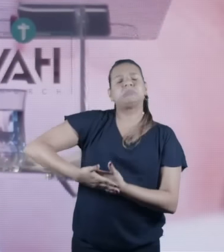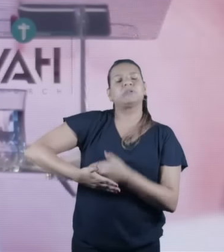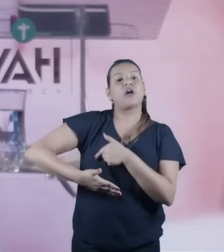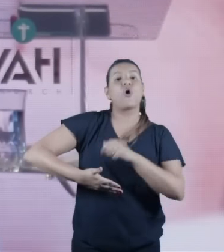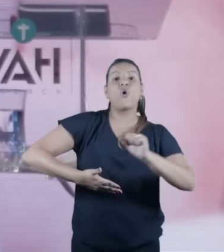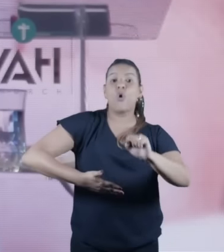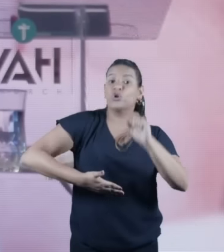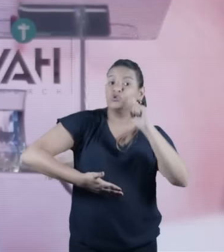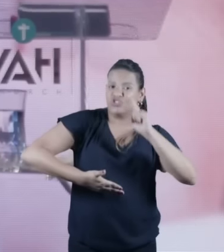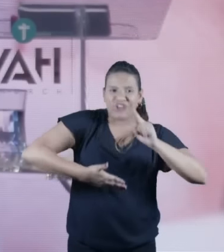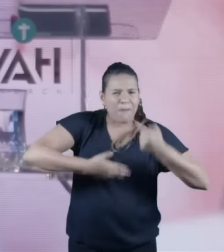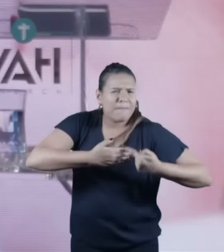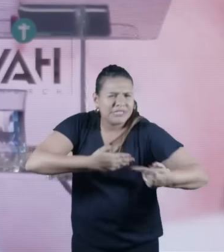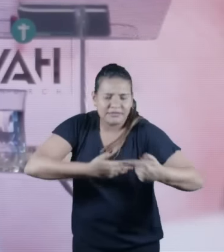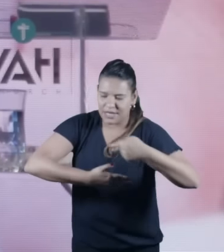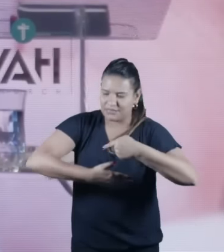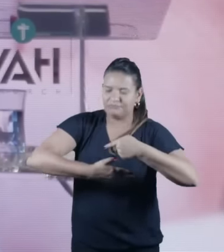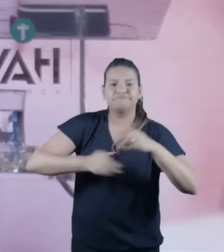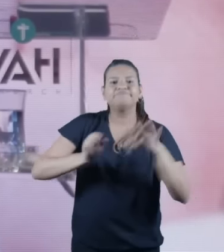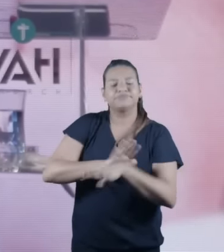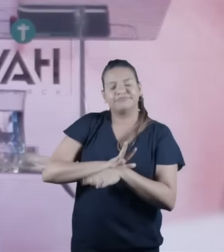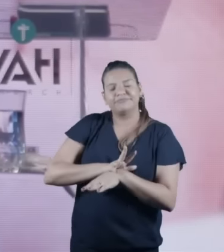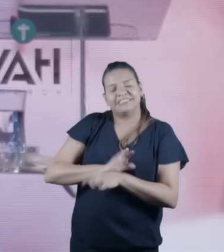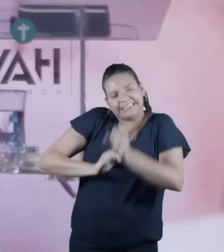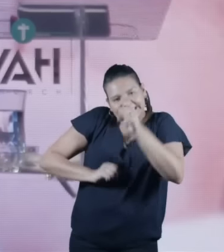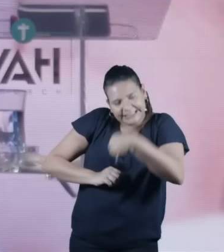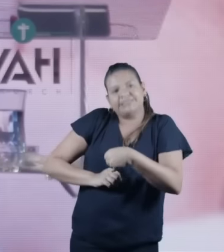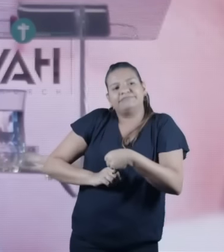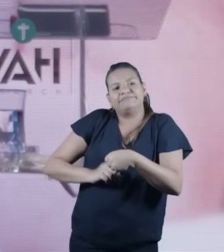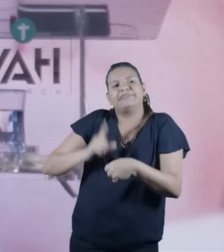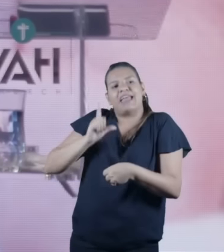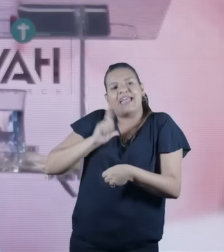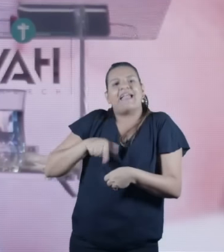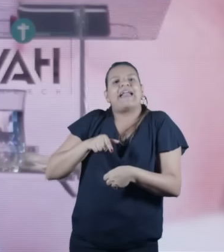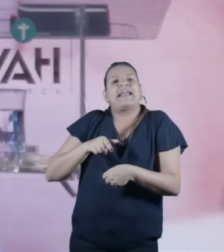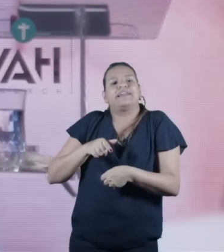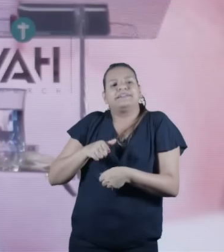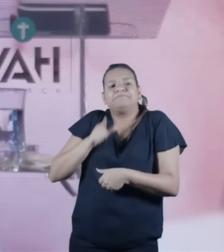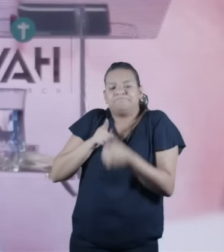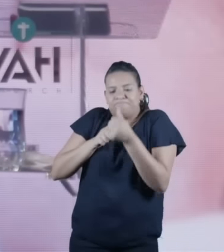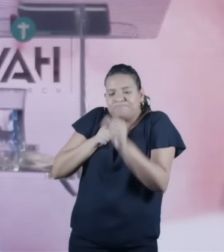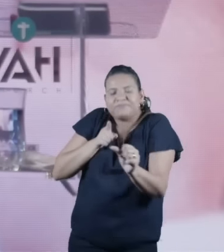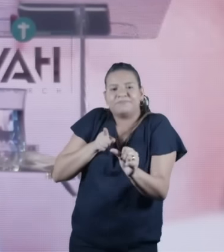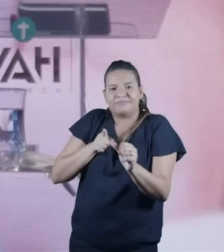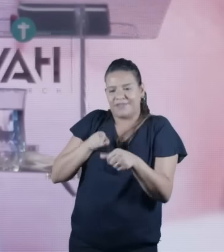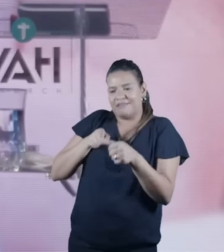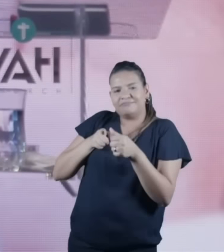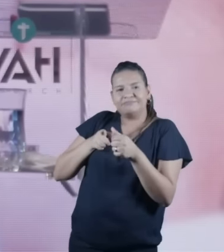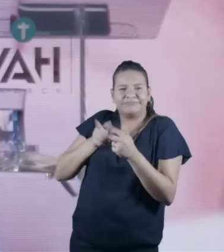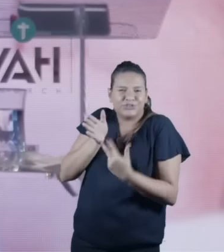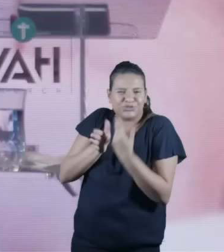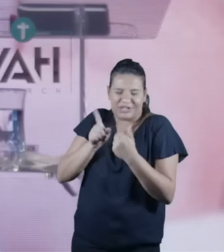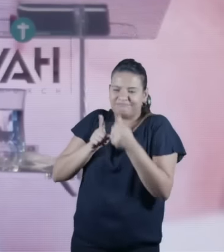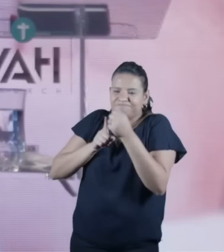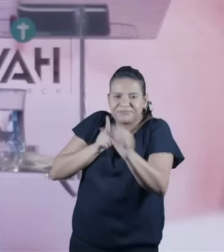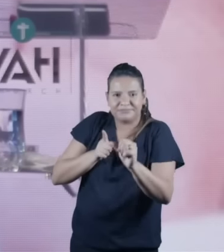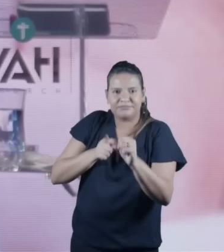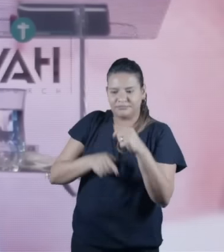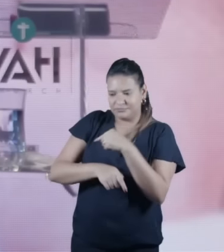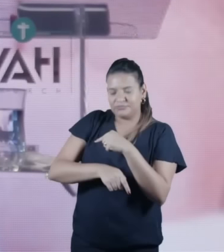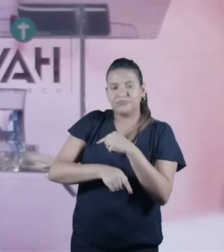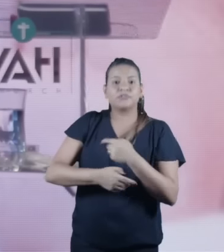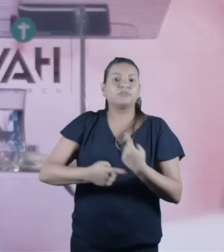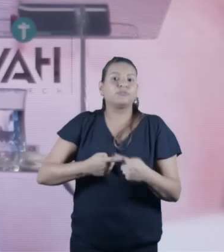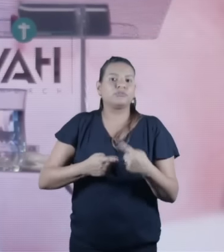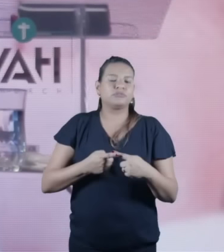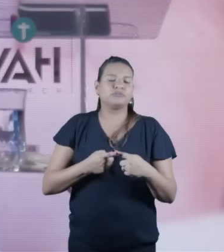circuncisão nele. E essa é uma cerimônia extremamente importante, porque é um pacto. E